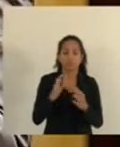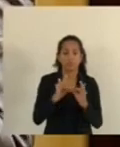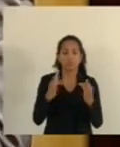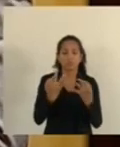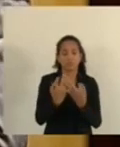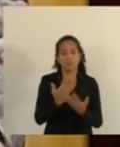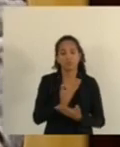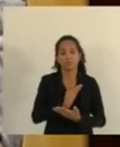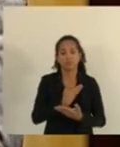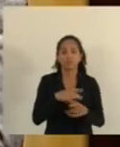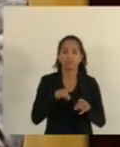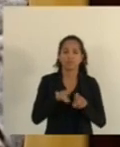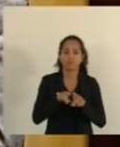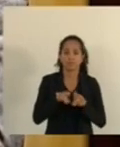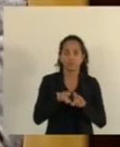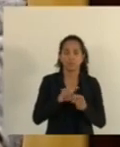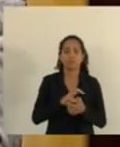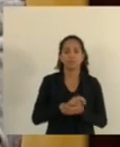aos amigos